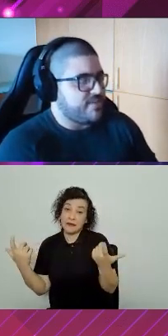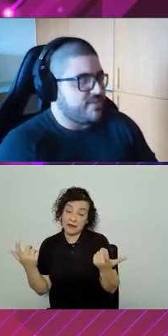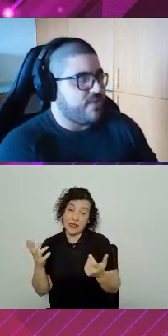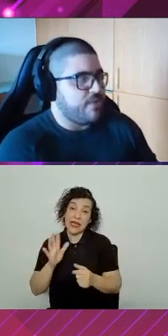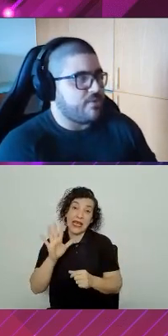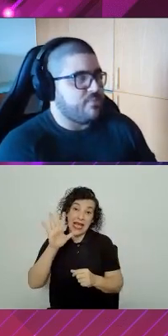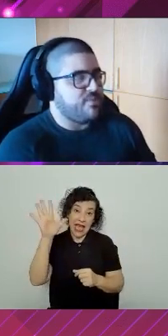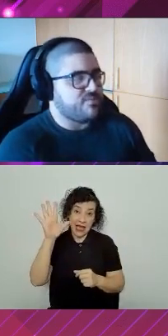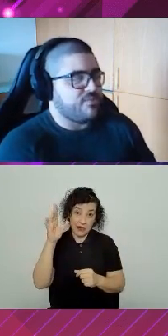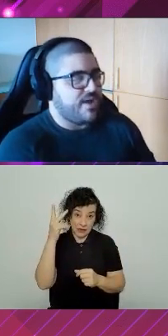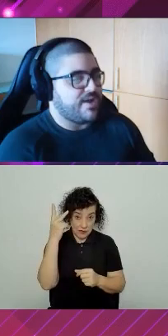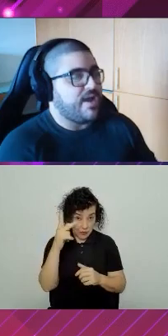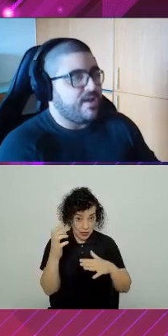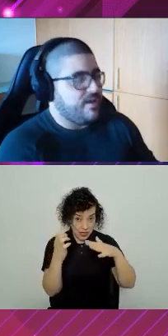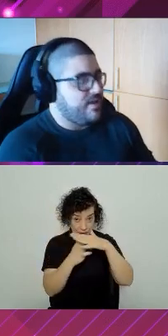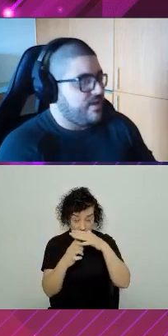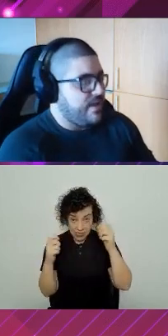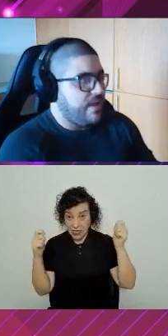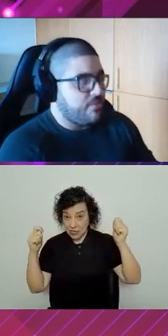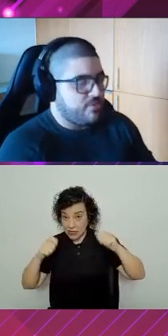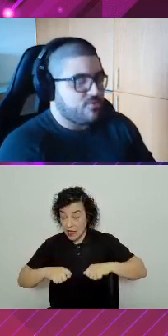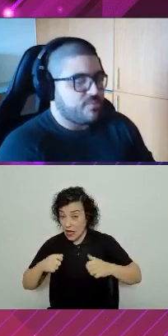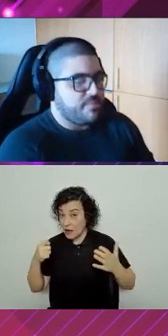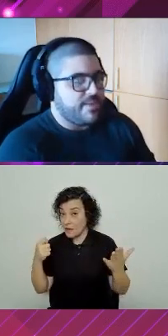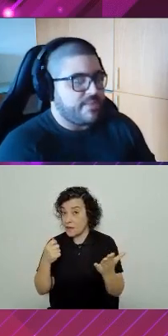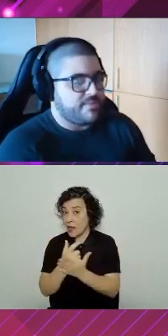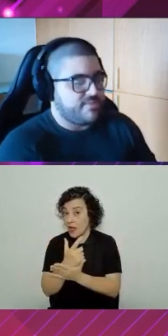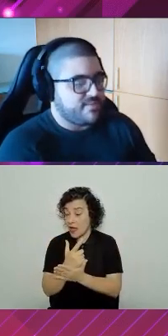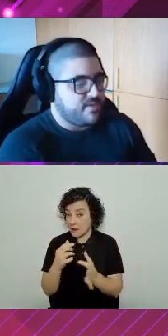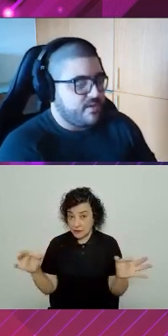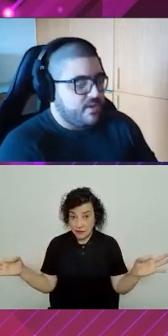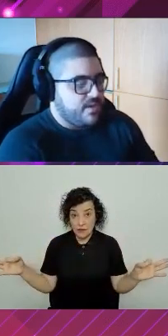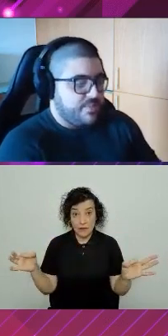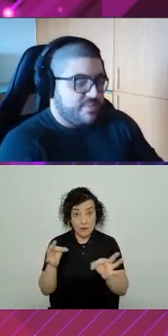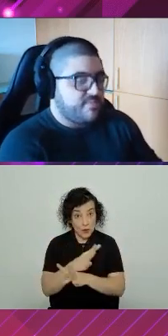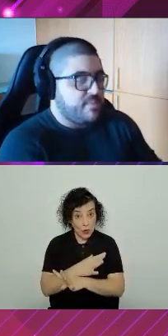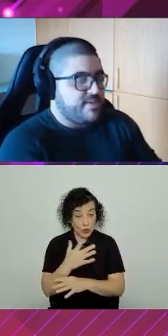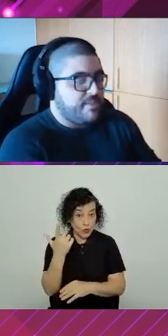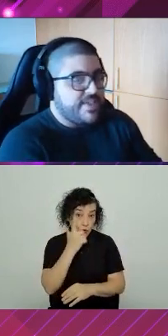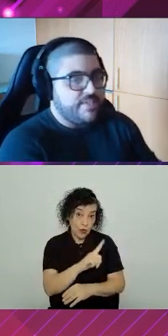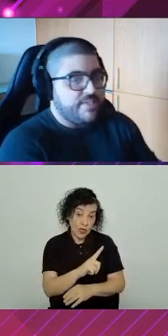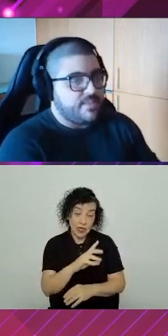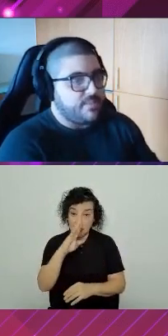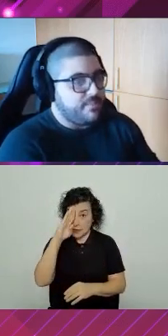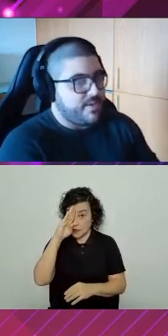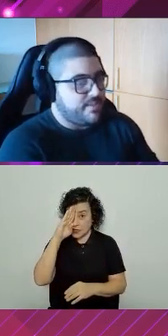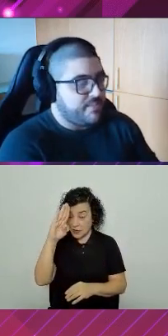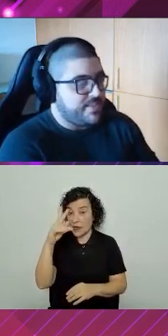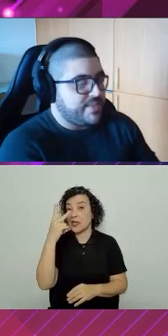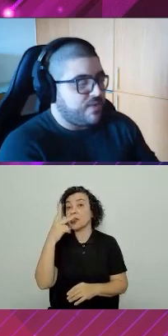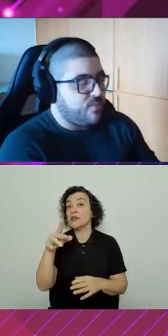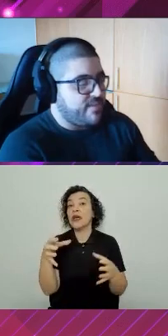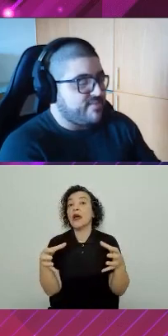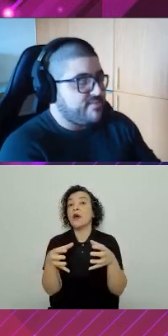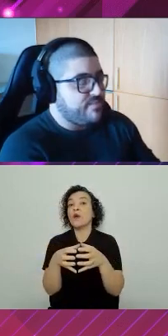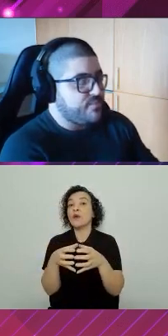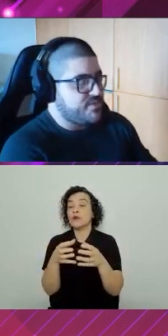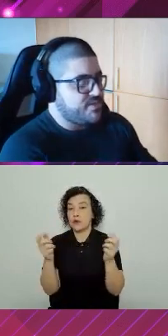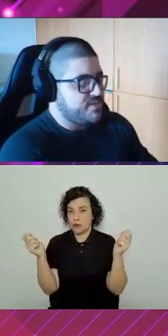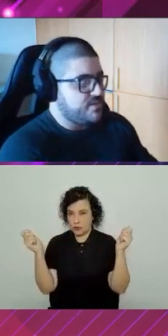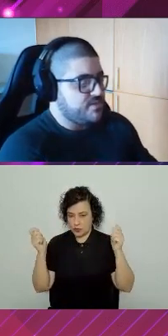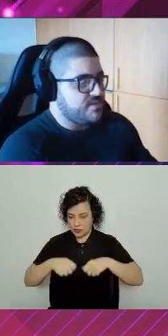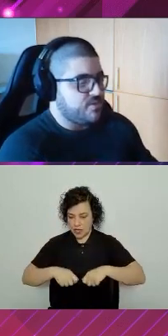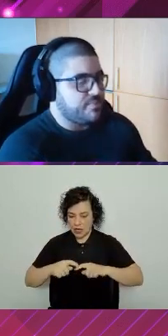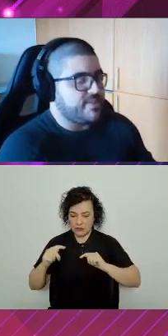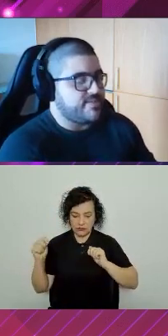preparado para isso? É algo que eu posso arcar? É algo que eu estou preparado para fazer? E principalmente, a minha equipe está preparada para lidar com esse tipo